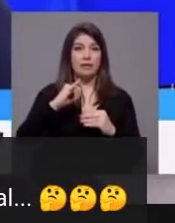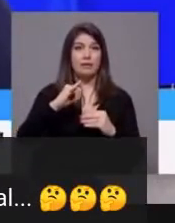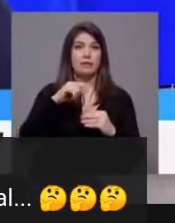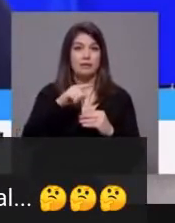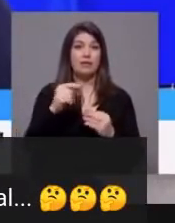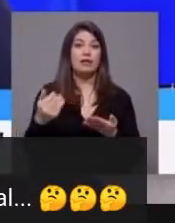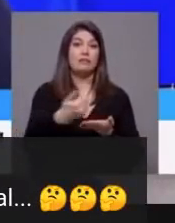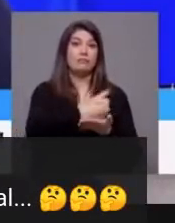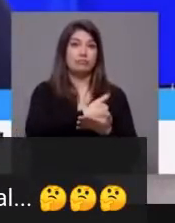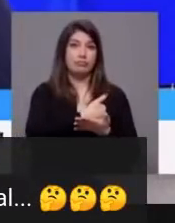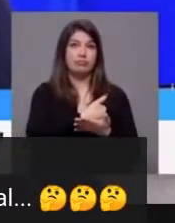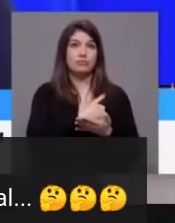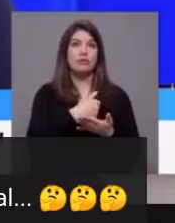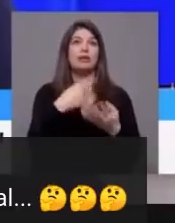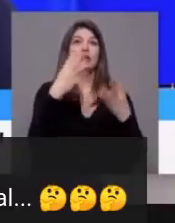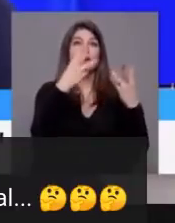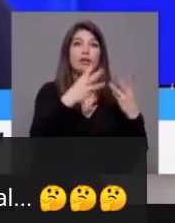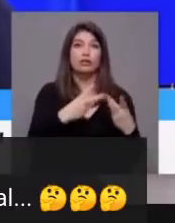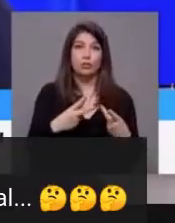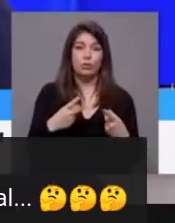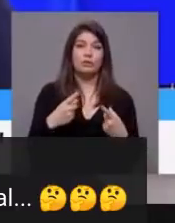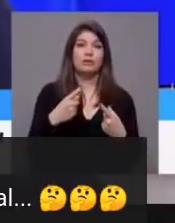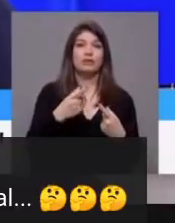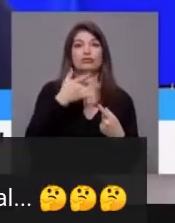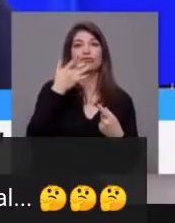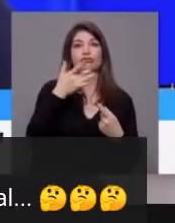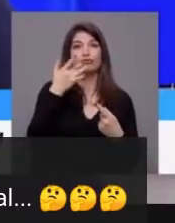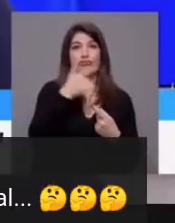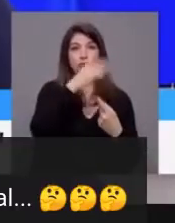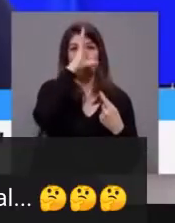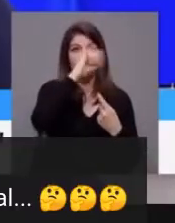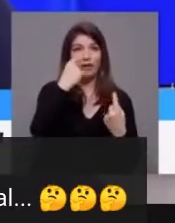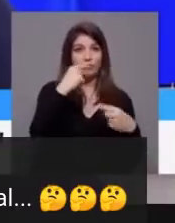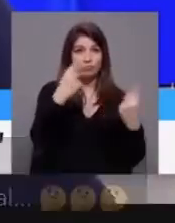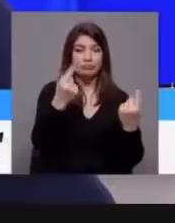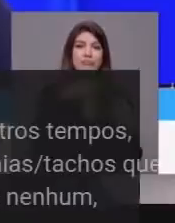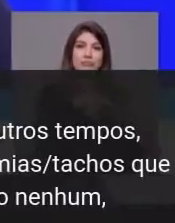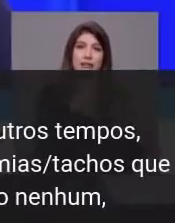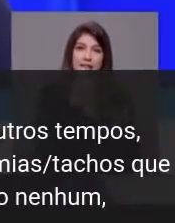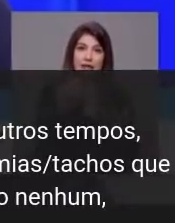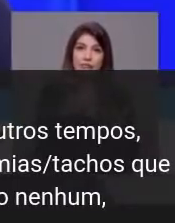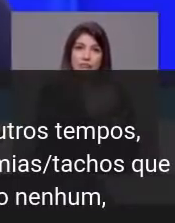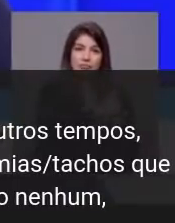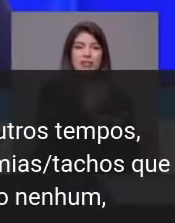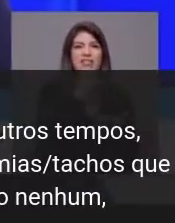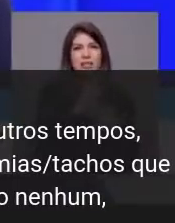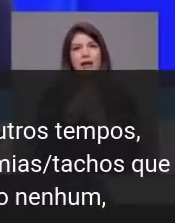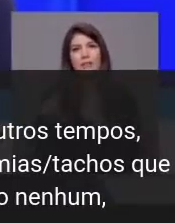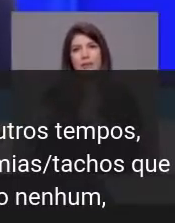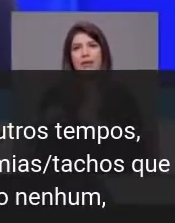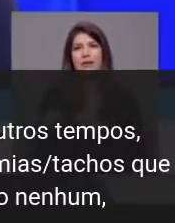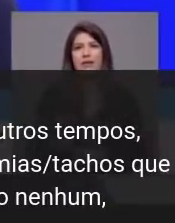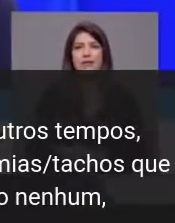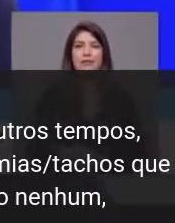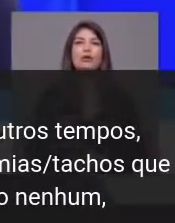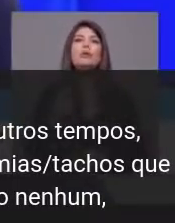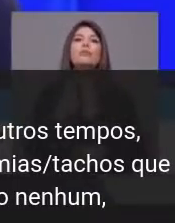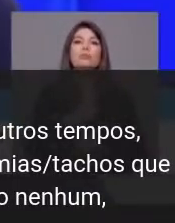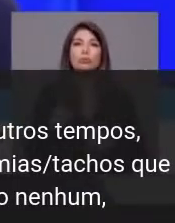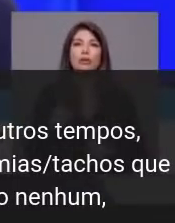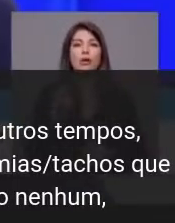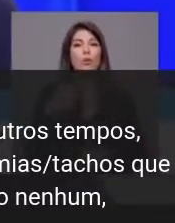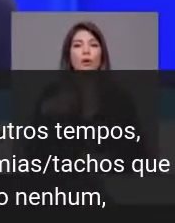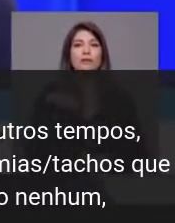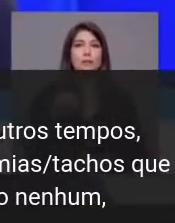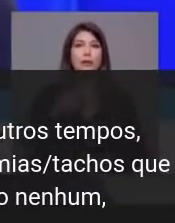de morte-água, mesmo nas contas exageradas que o Governo apresenta, chegaria para pagar isto, porque sim, foram quase 500 milhões